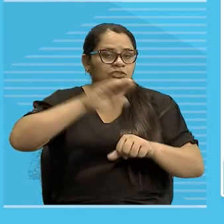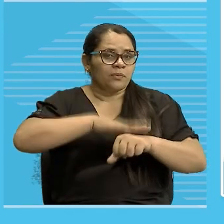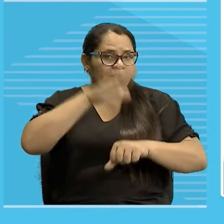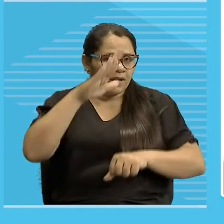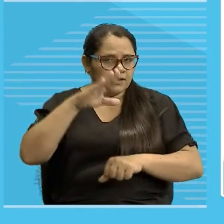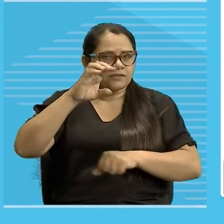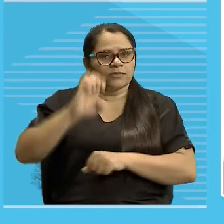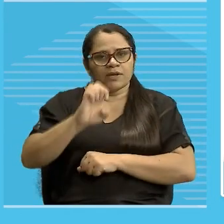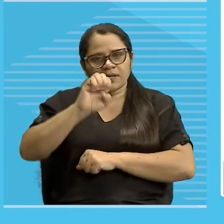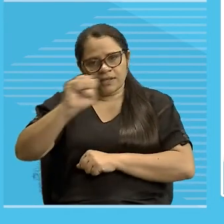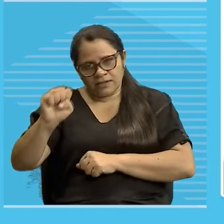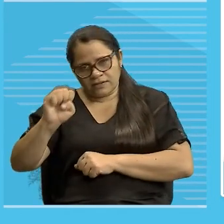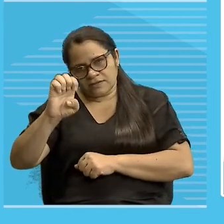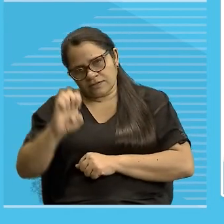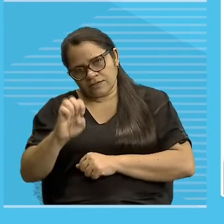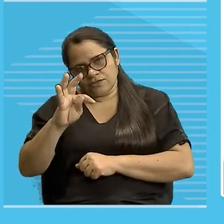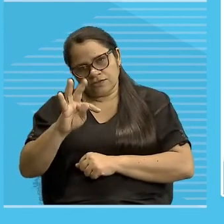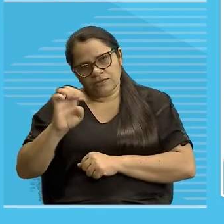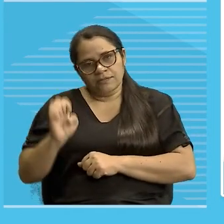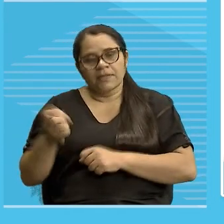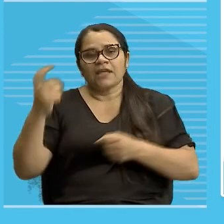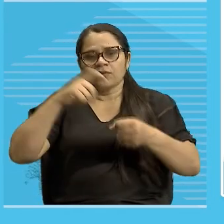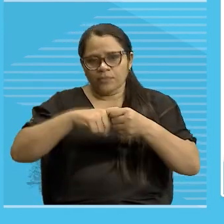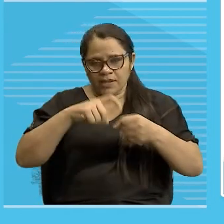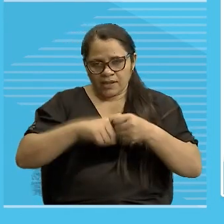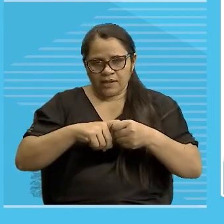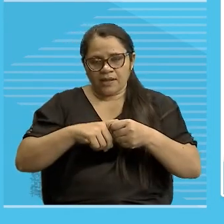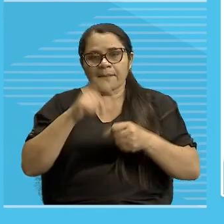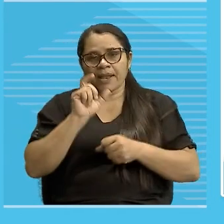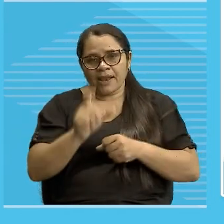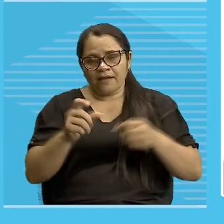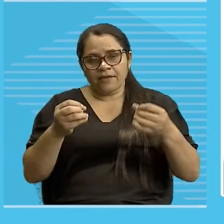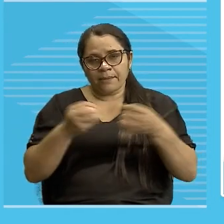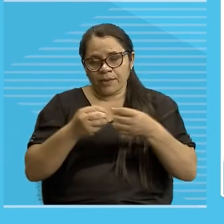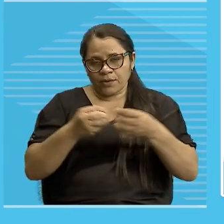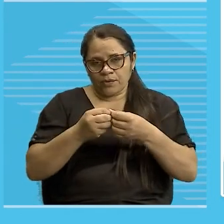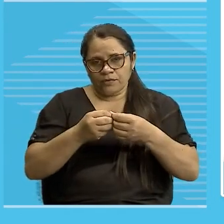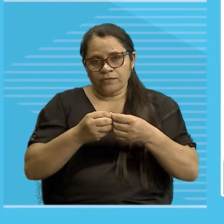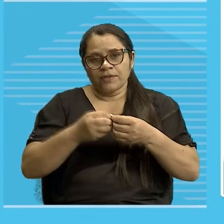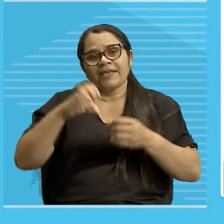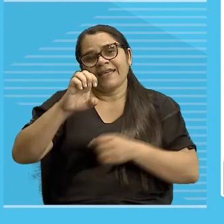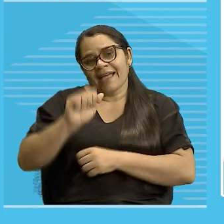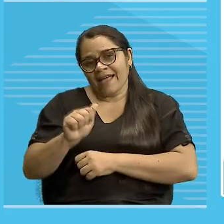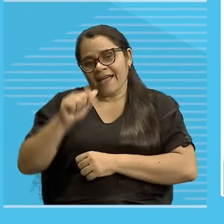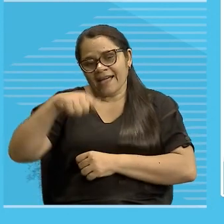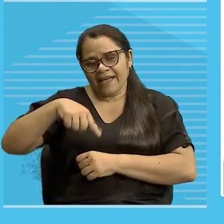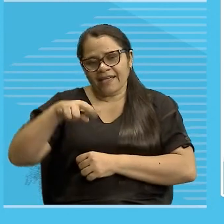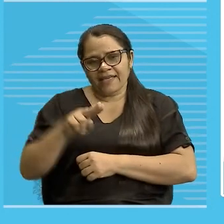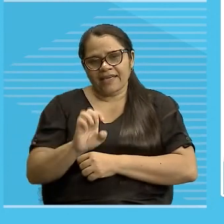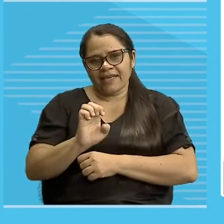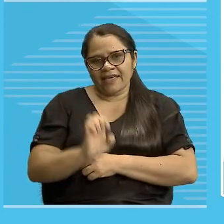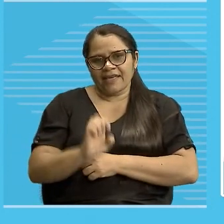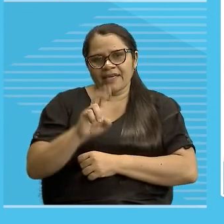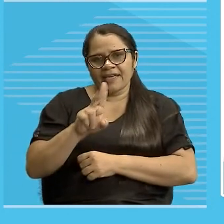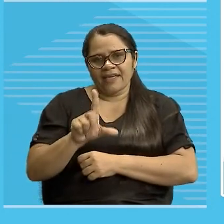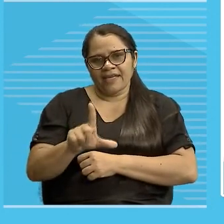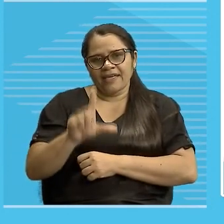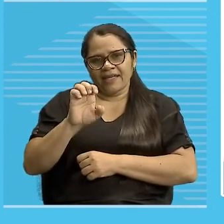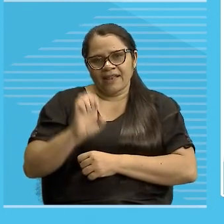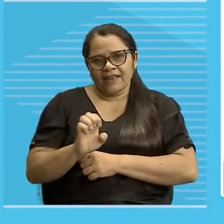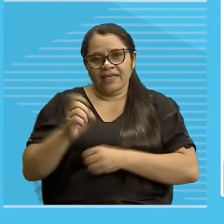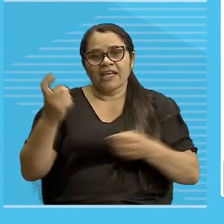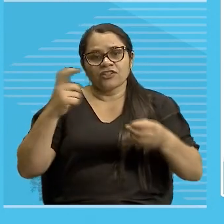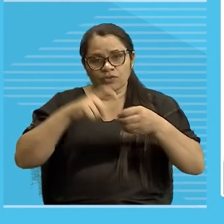este sempre para retomar o elemento mais próximo, e aquele para retomar o elemento mais distante, tá, então entenda que o mais distante,